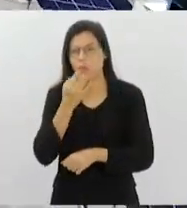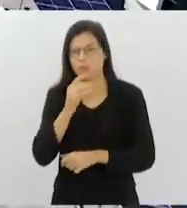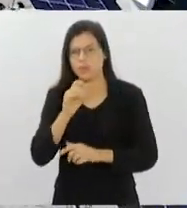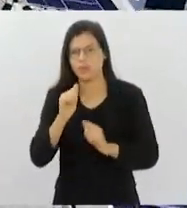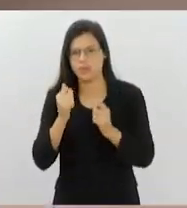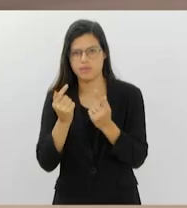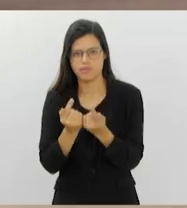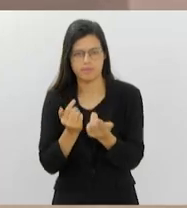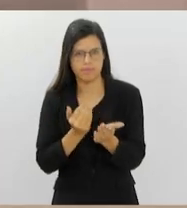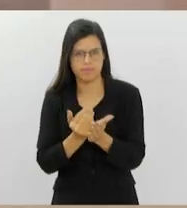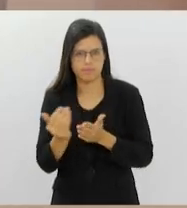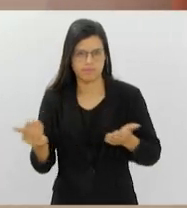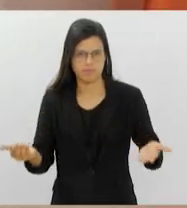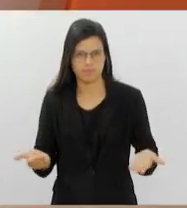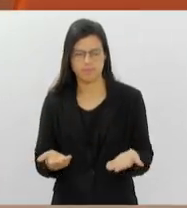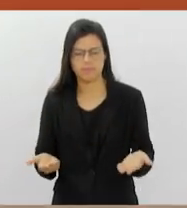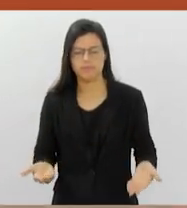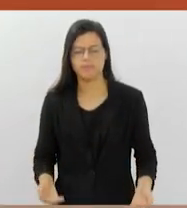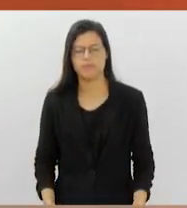agora.